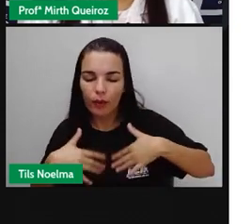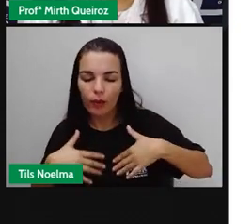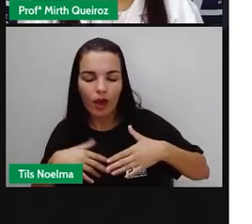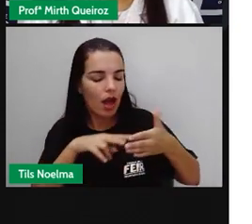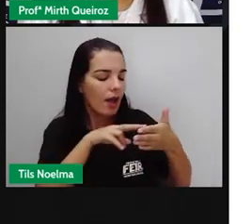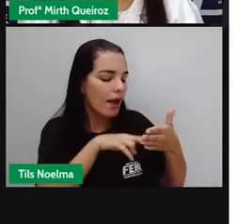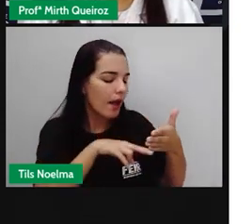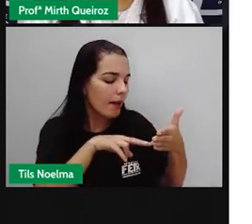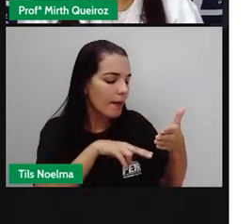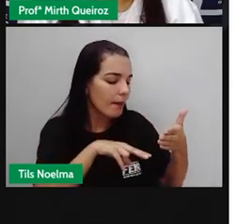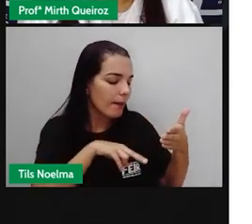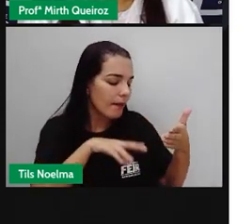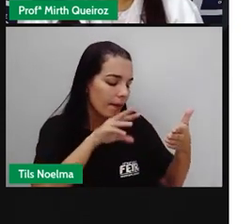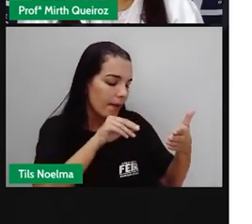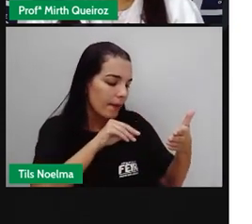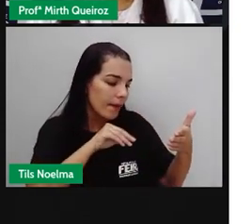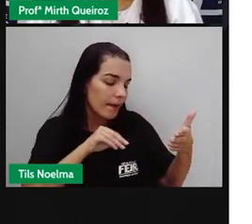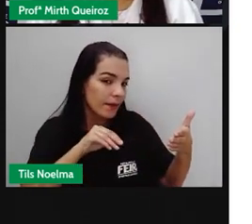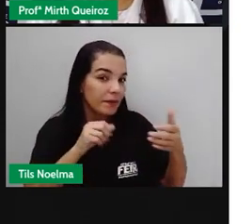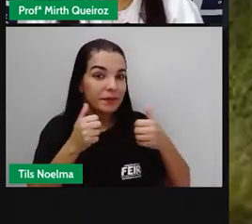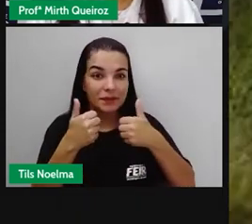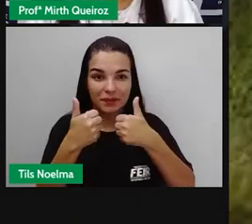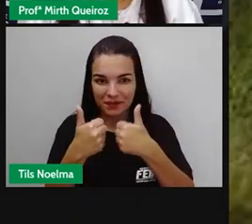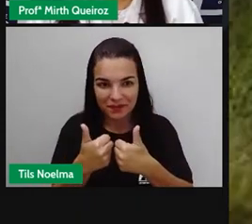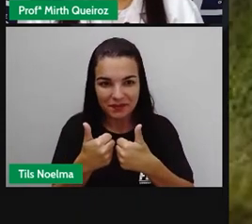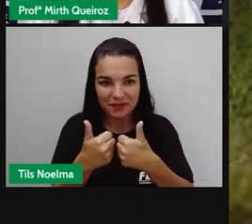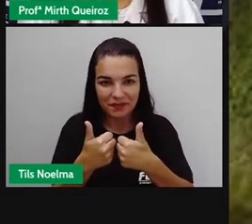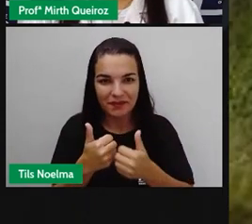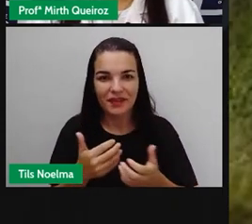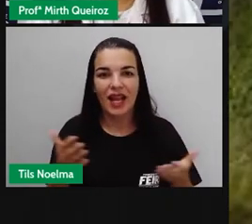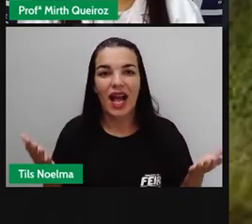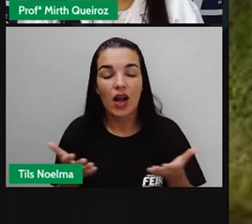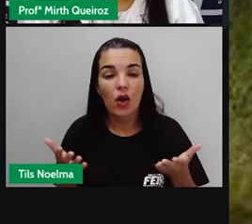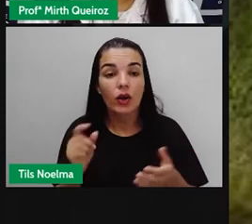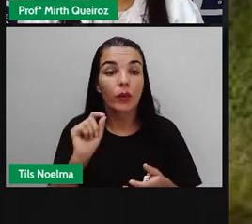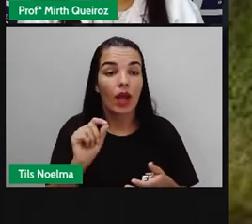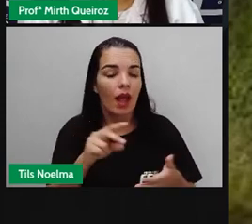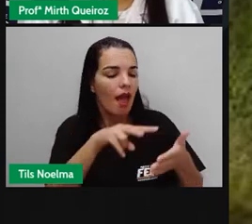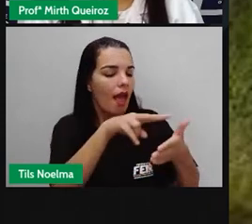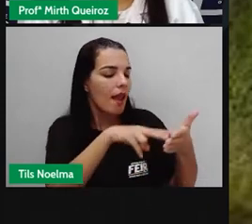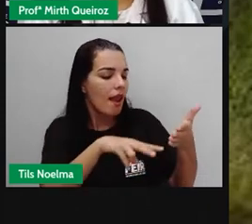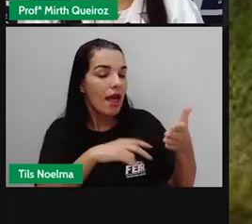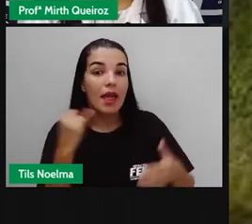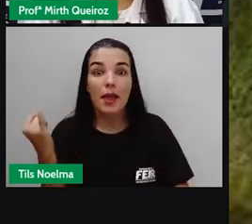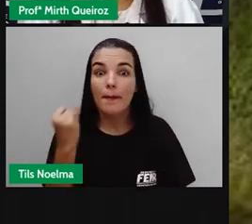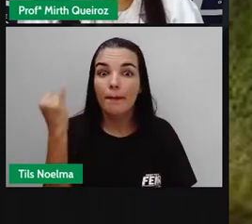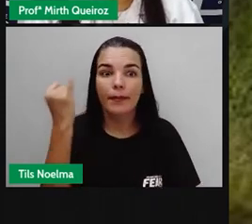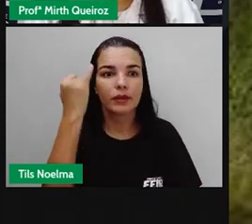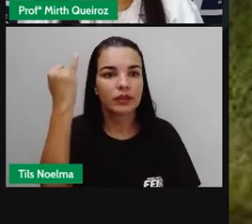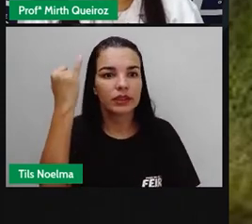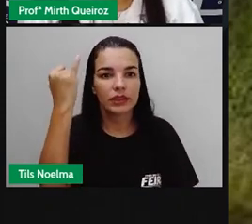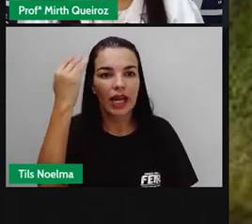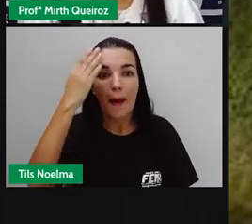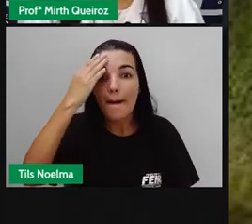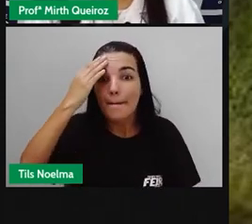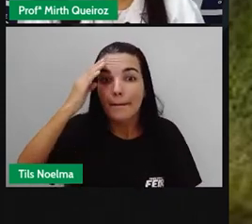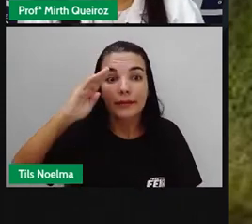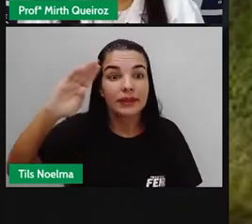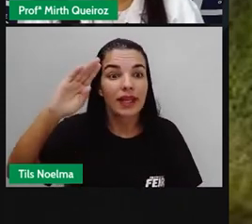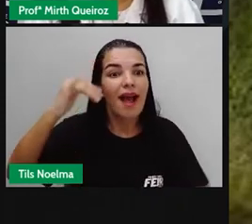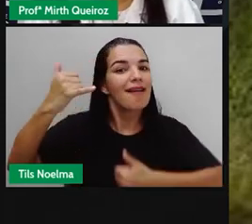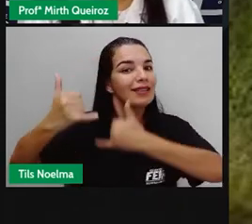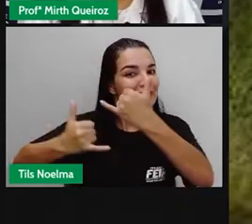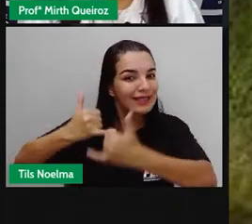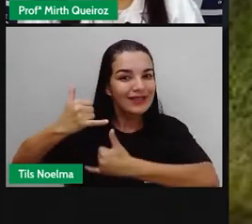realizar essa leitura, certo? Ler é importante, é essencial, é